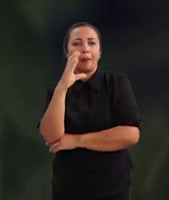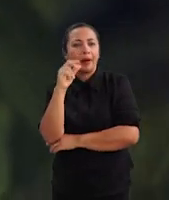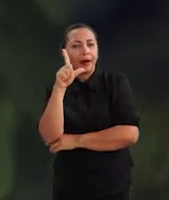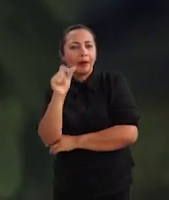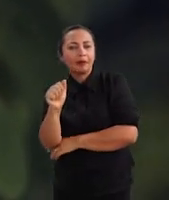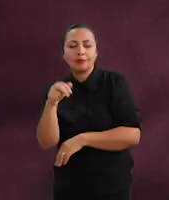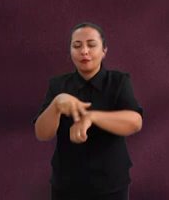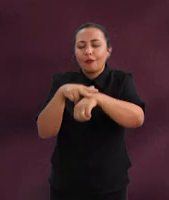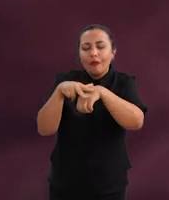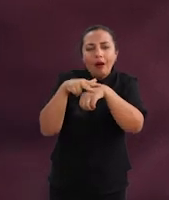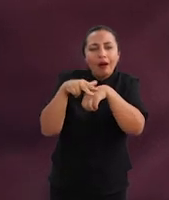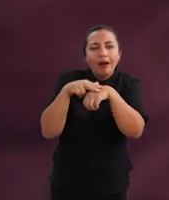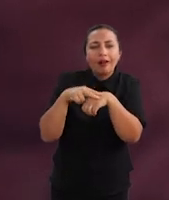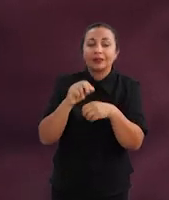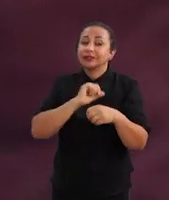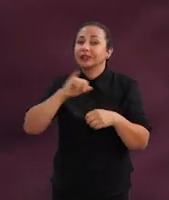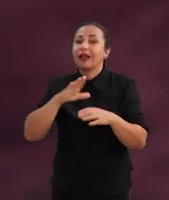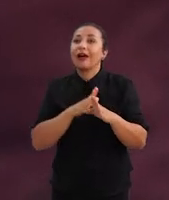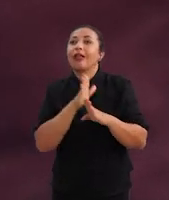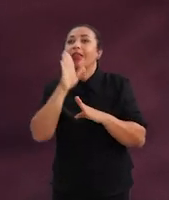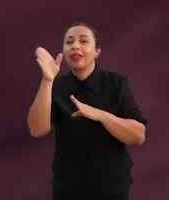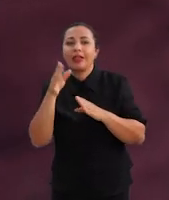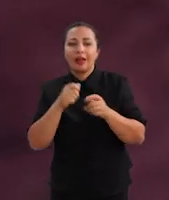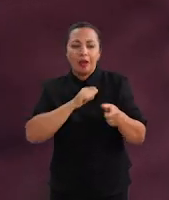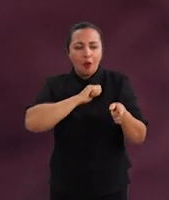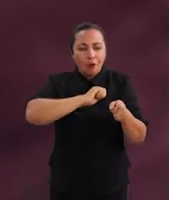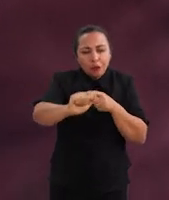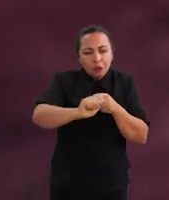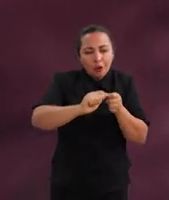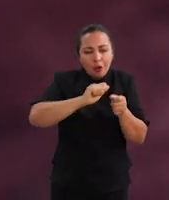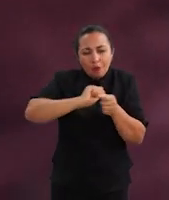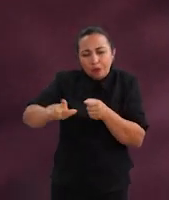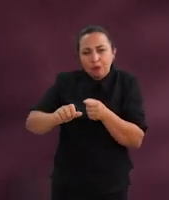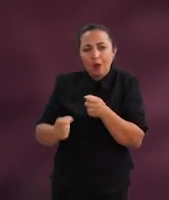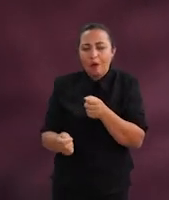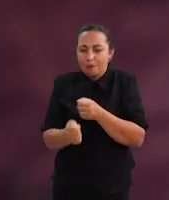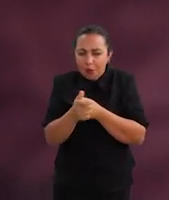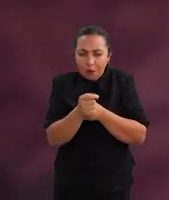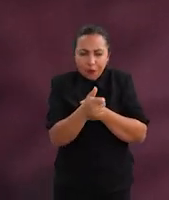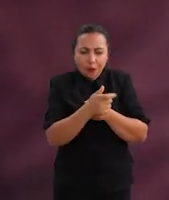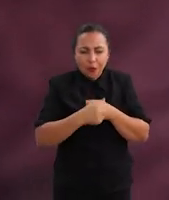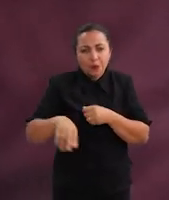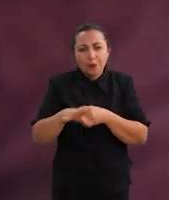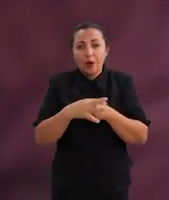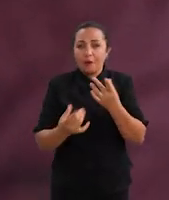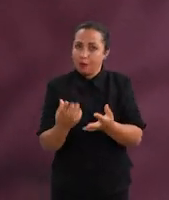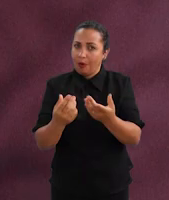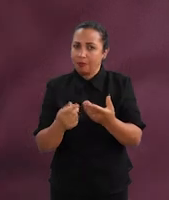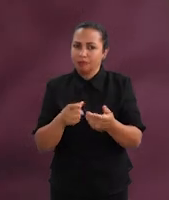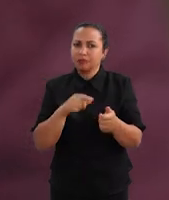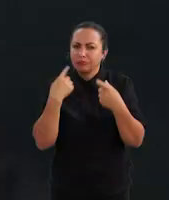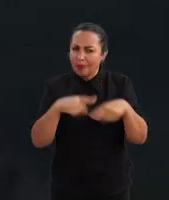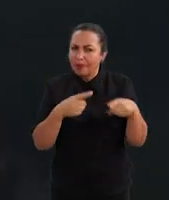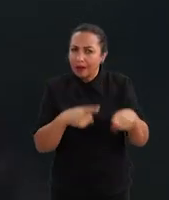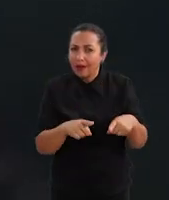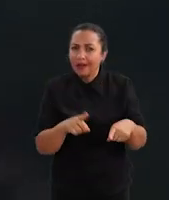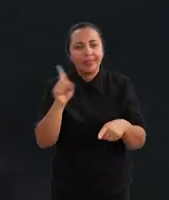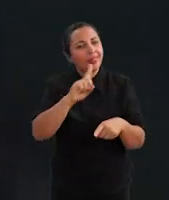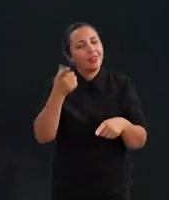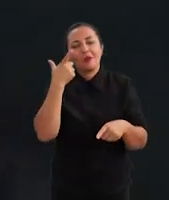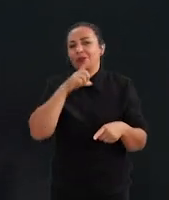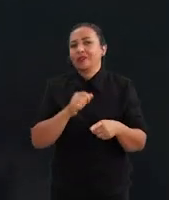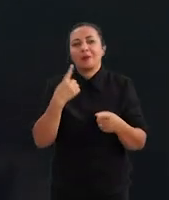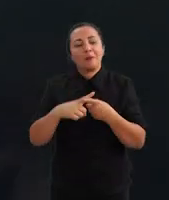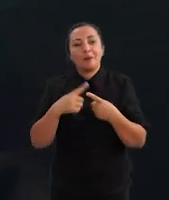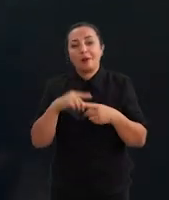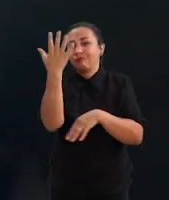Então se a gente chegasse lá com fósforo, com isqueiro, tentasse causar, originar o incêndio, a gente dificilmente conseguiria. Por Porque é